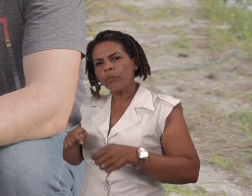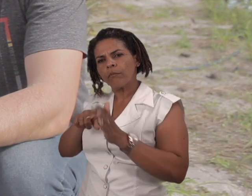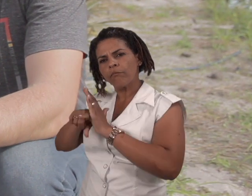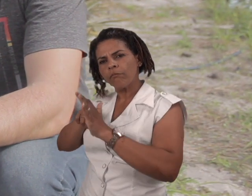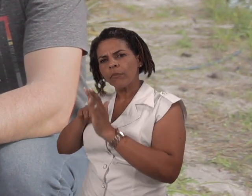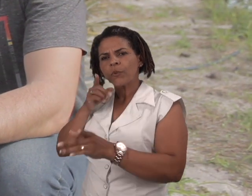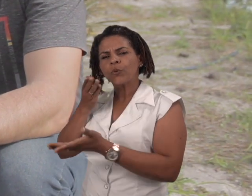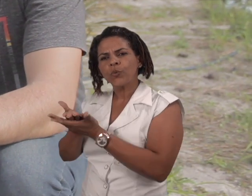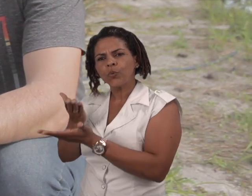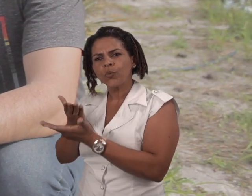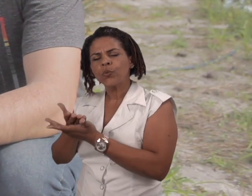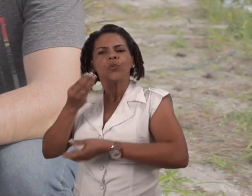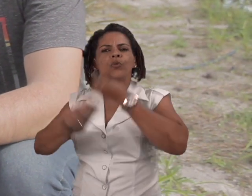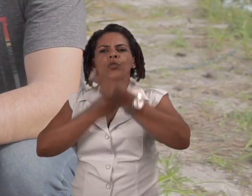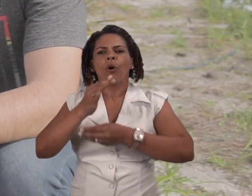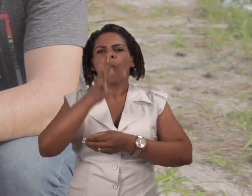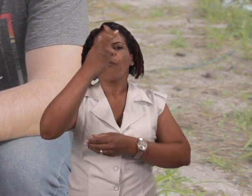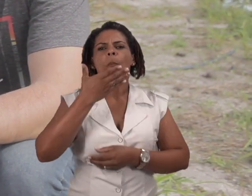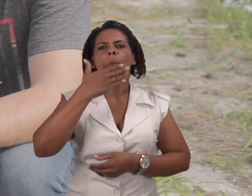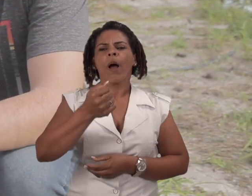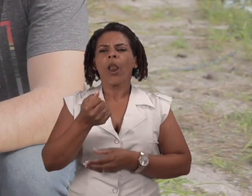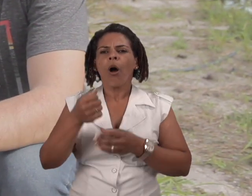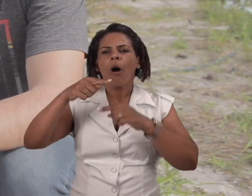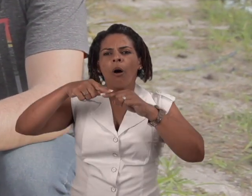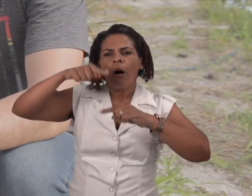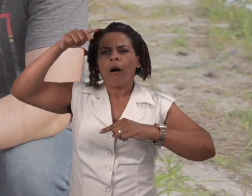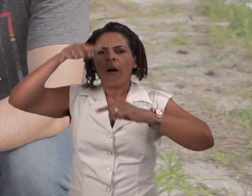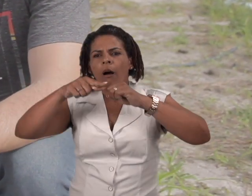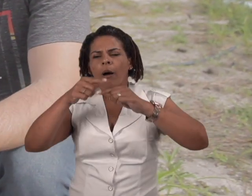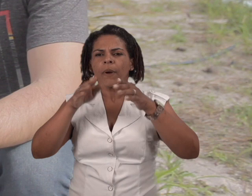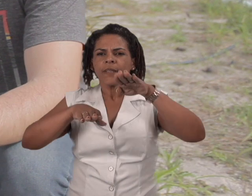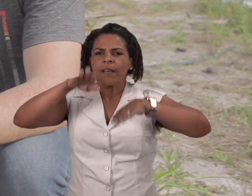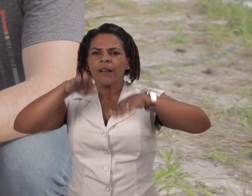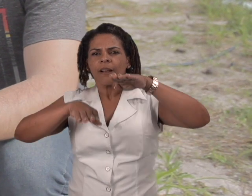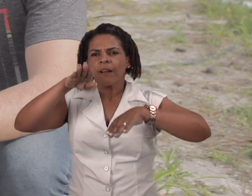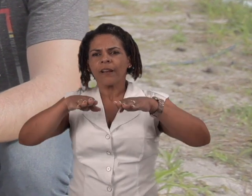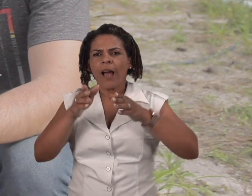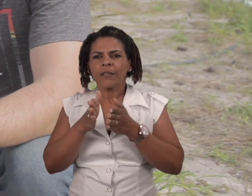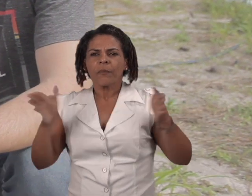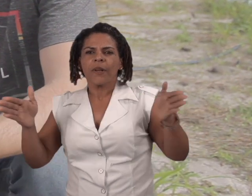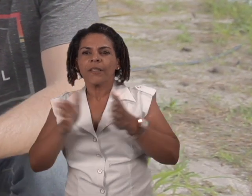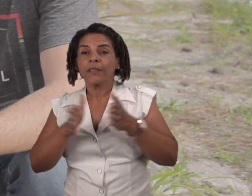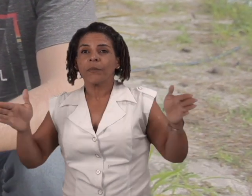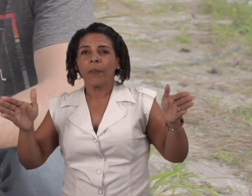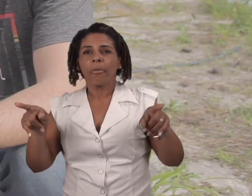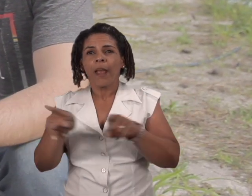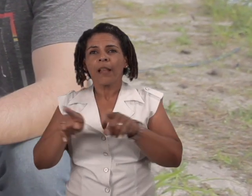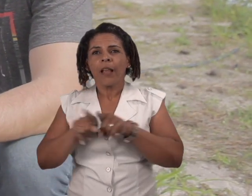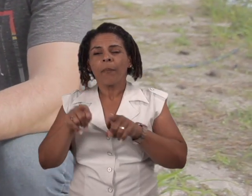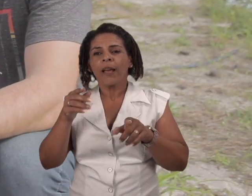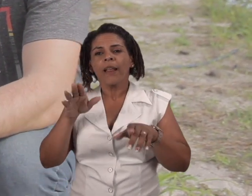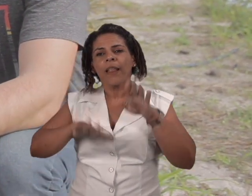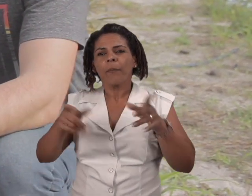e depois recomendar uma adubação mais eficiente. Às vezes uma dose mais equilibrada, um parcelamento mais adequado,